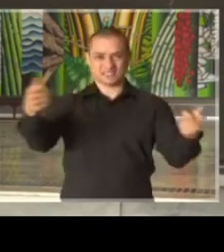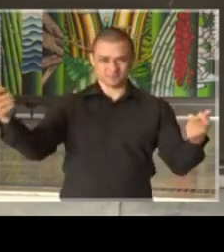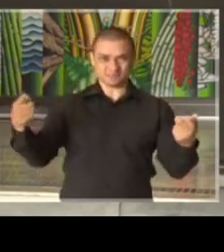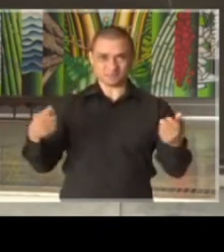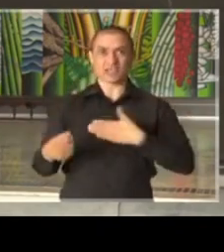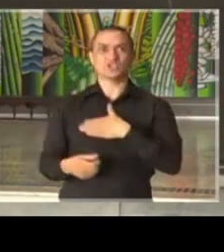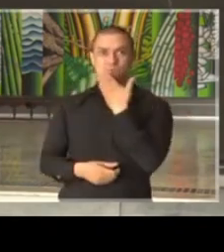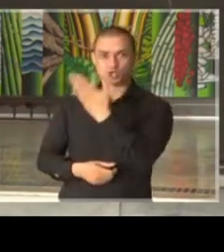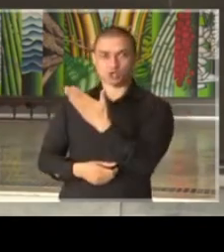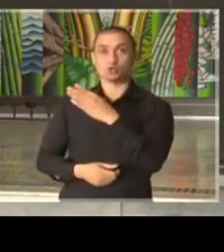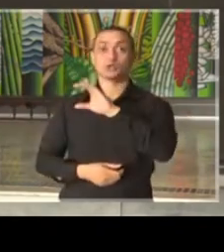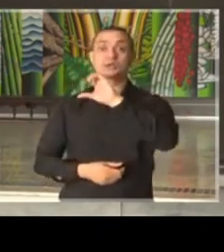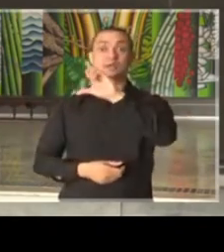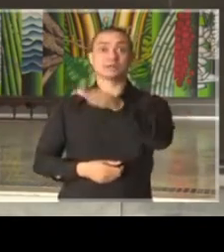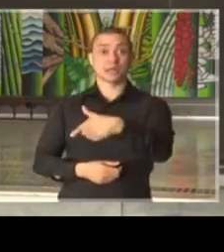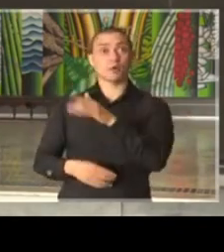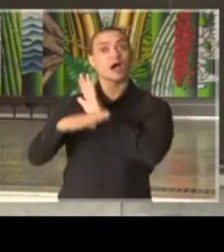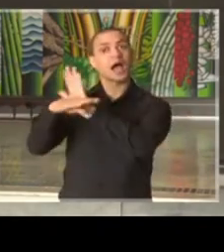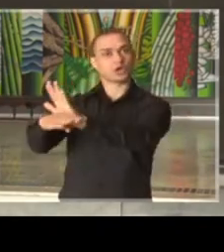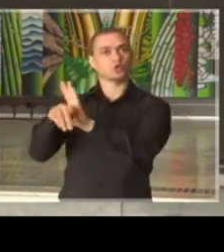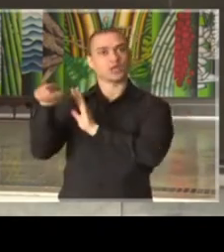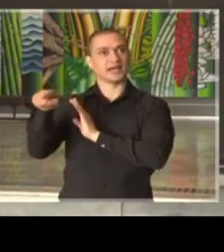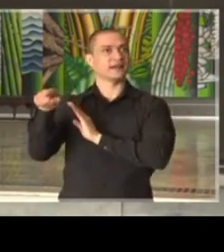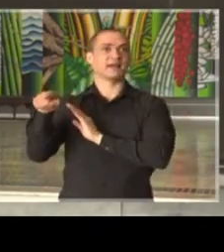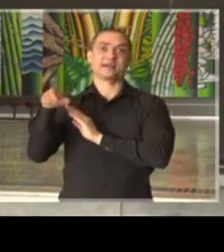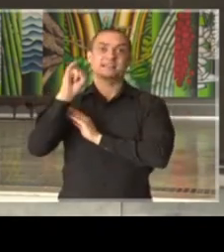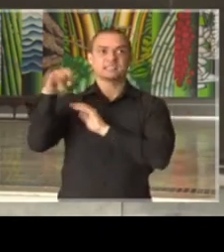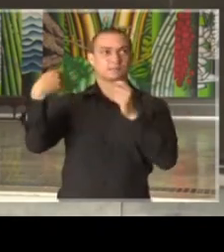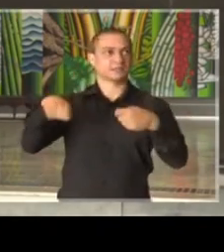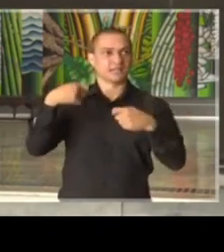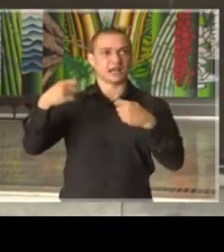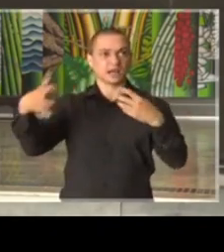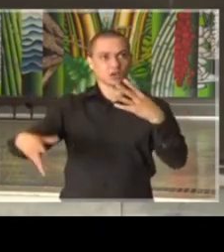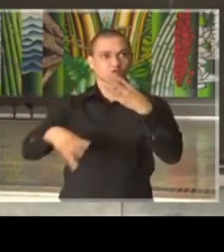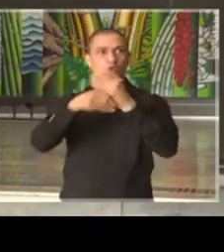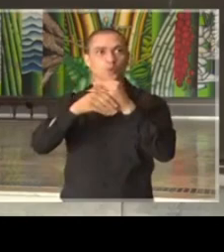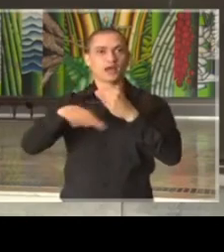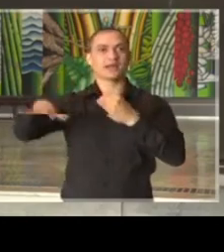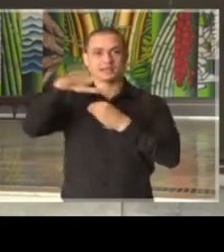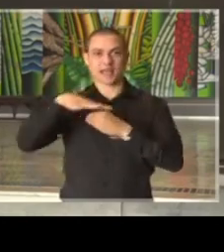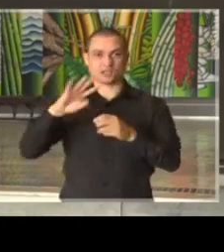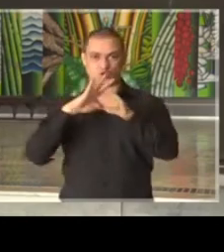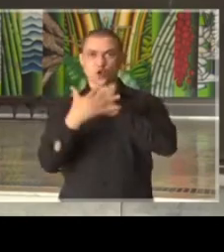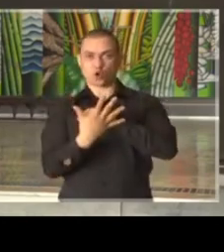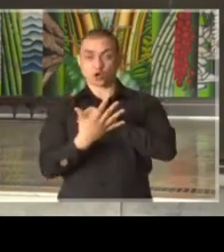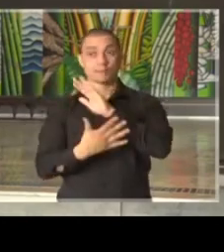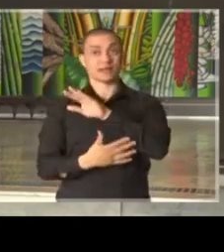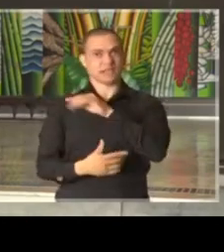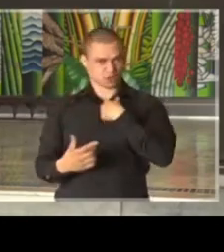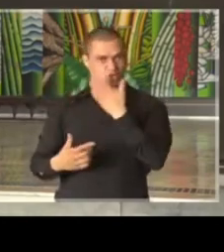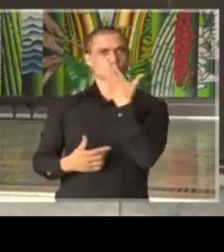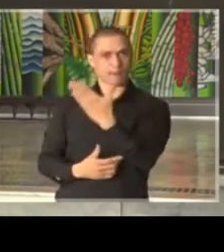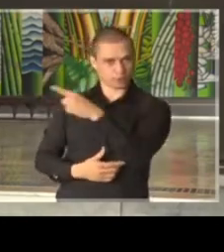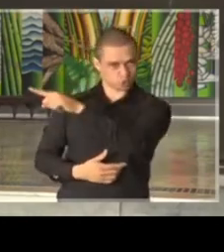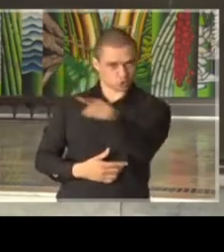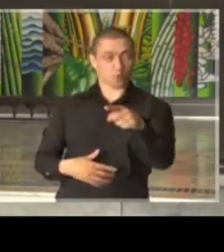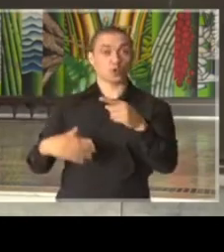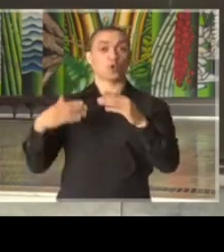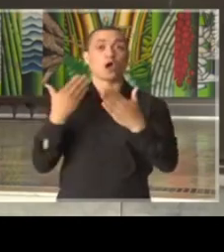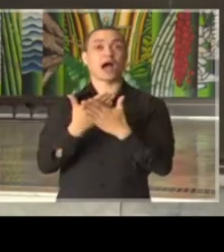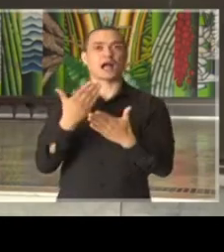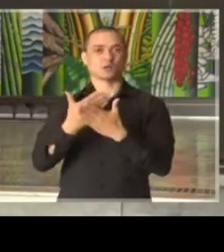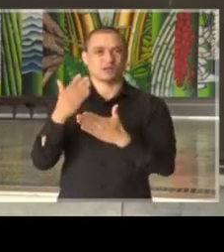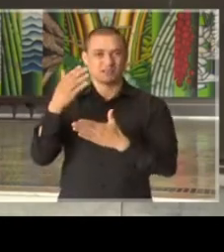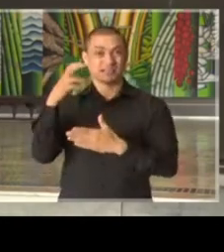que depois ajuda a nortear, se for o caso, também incorporá-los na questão do coronavírus. Mas o município já está fazendo isso a partir de